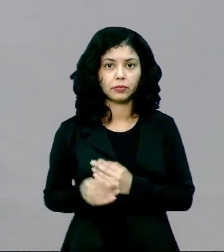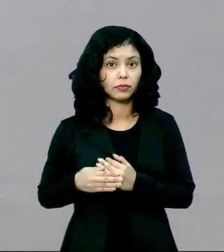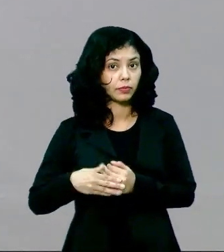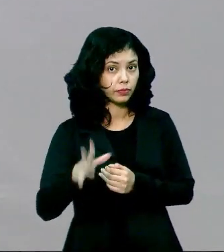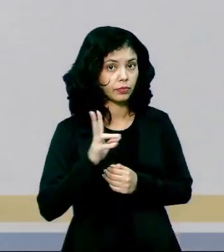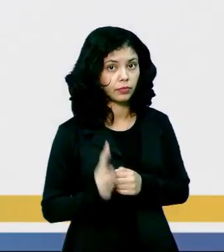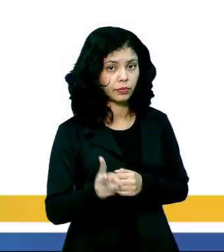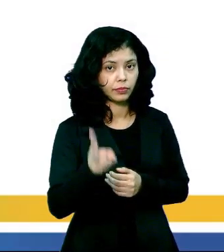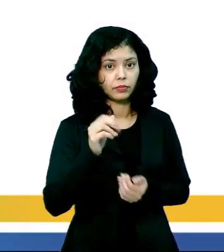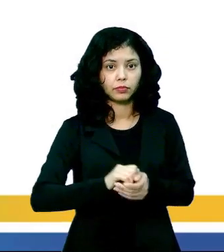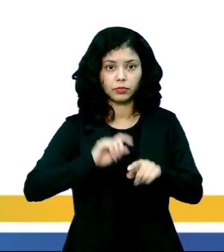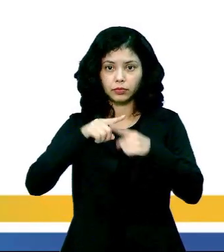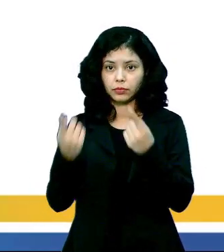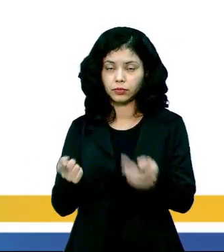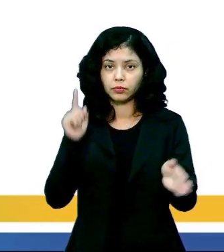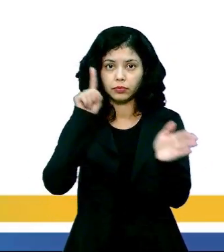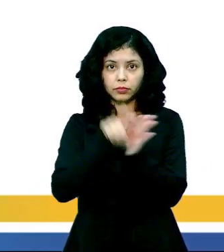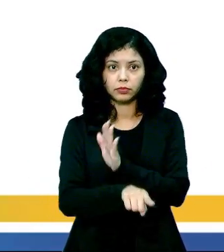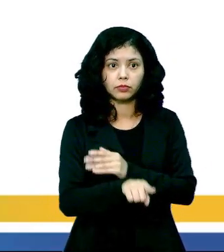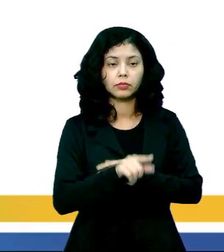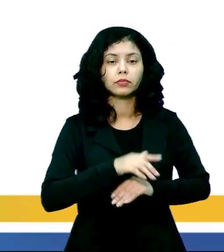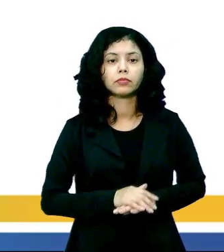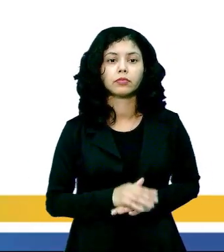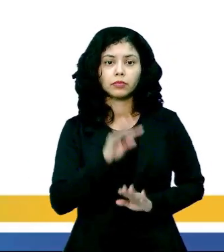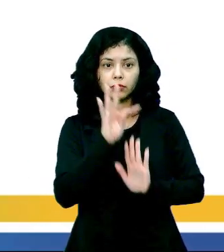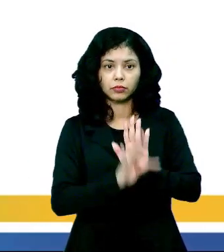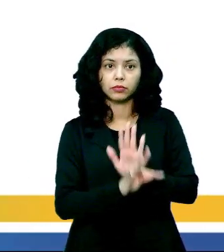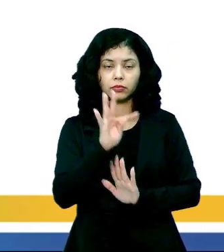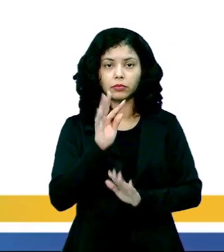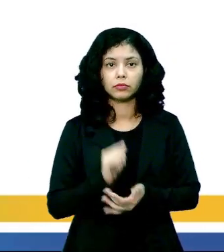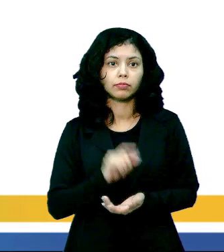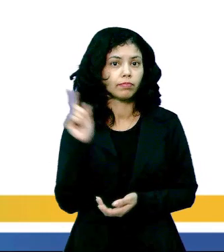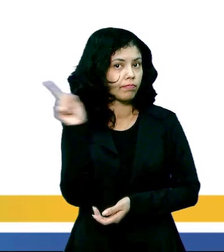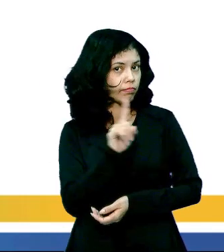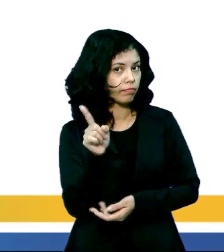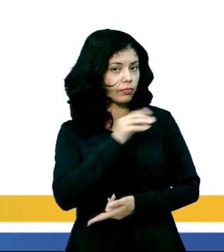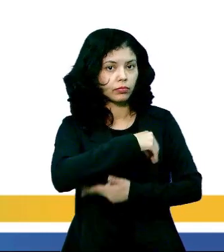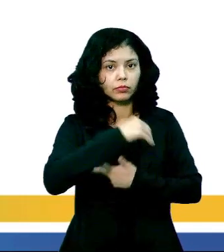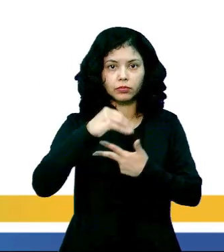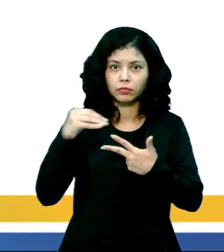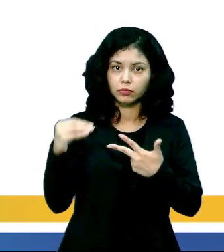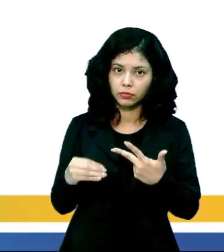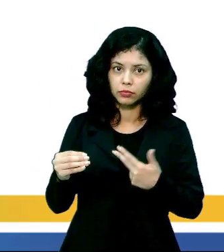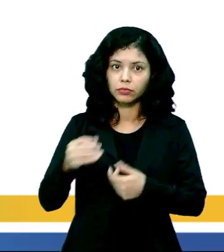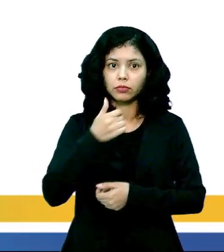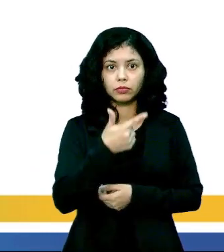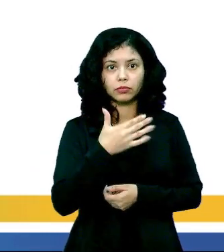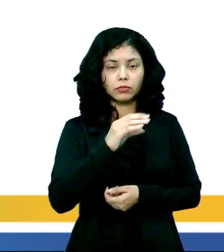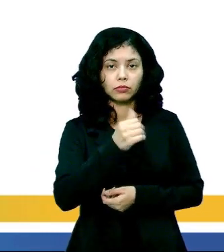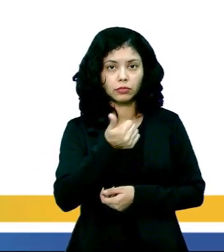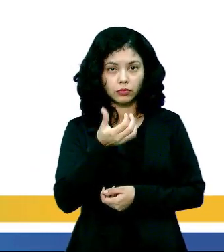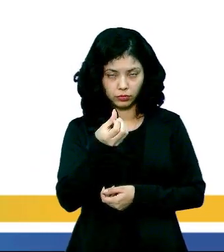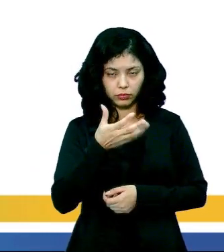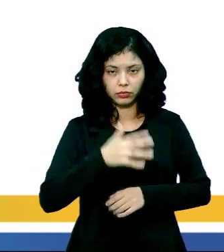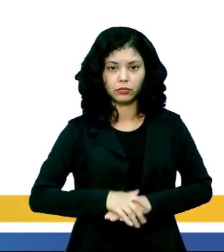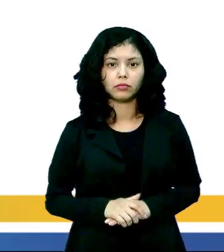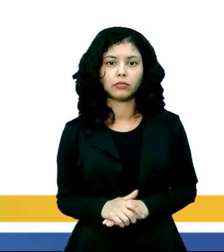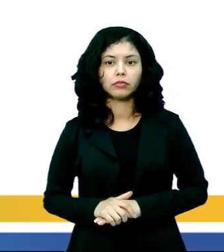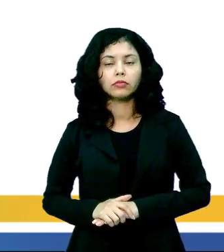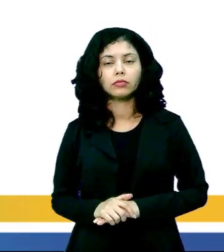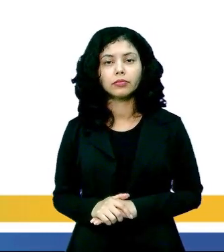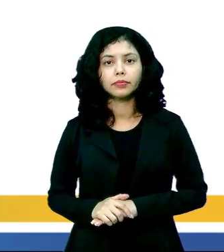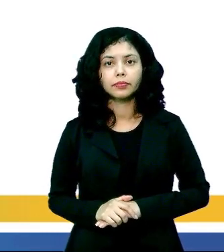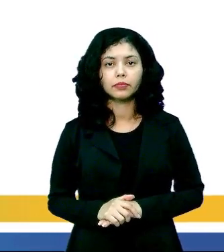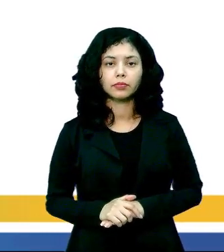Agora, nós temos mais uma questão. Essa não está no livro, mas é uma questão que